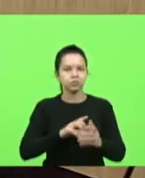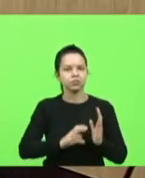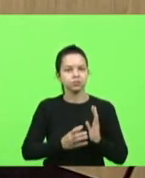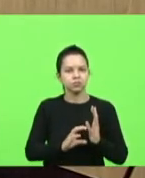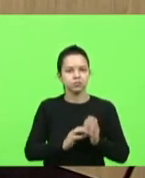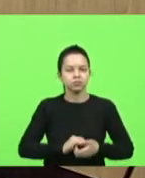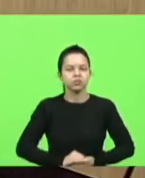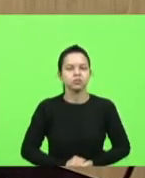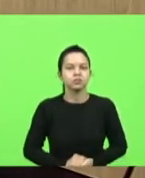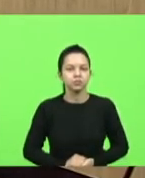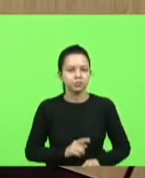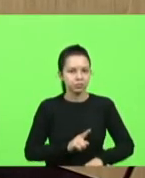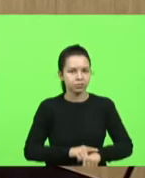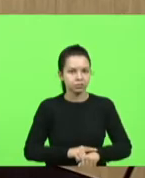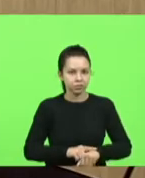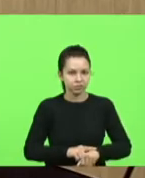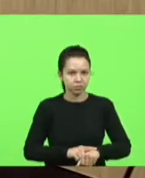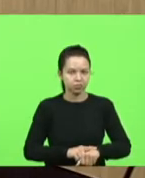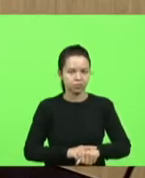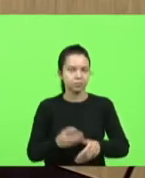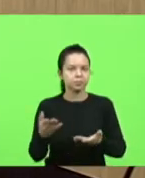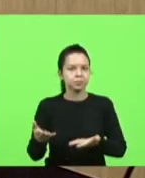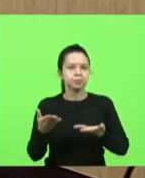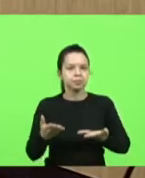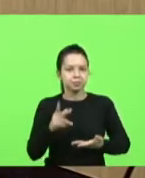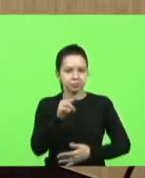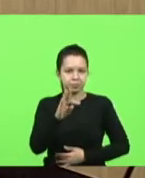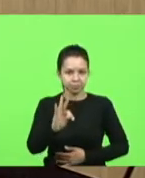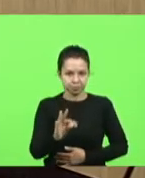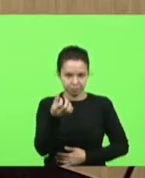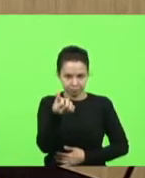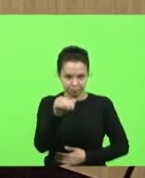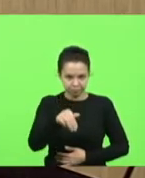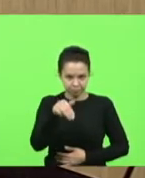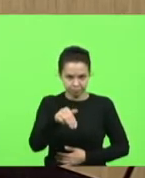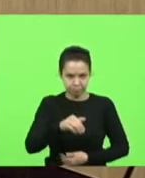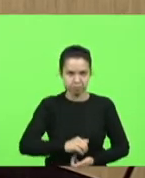políticos primeiro partido do dia o partido dos trabalhadores seis minutos